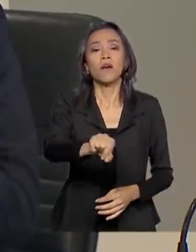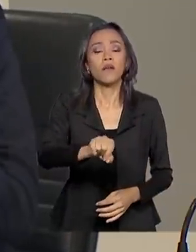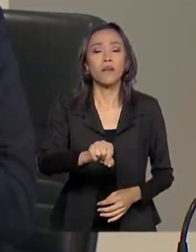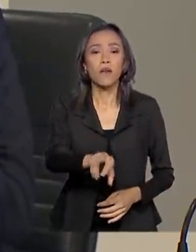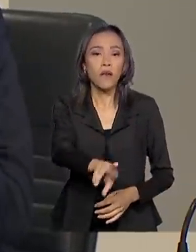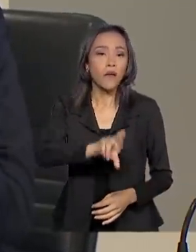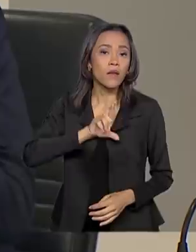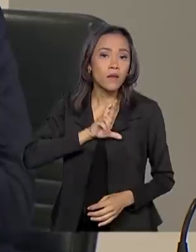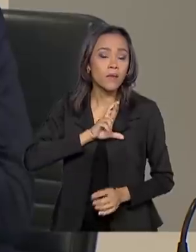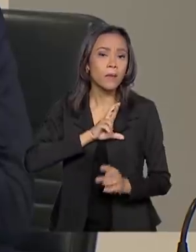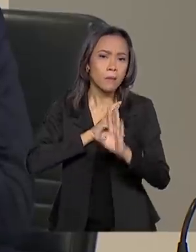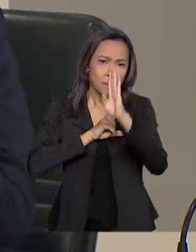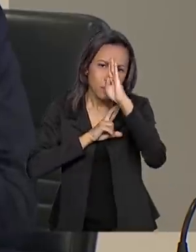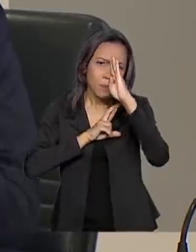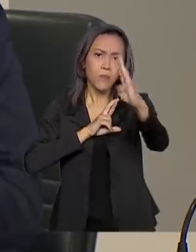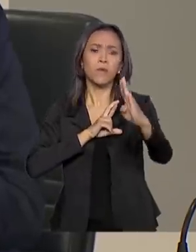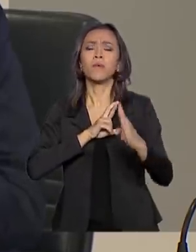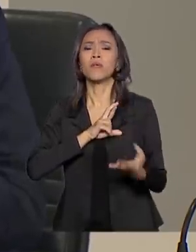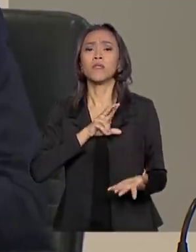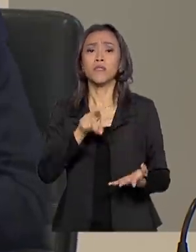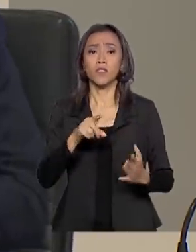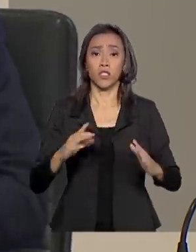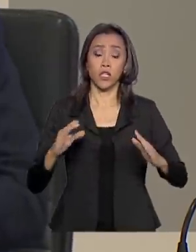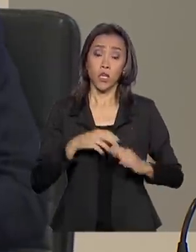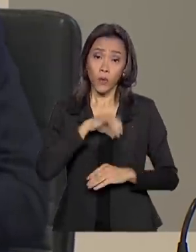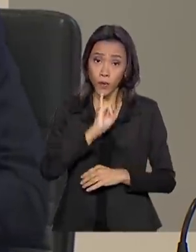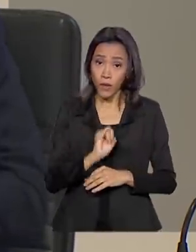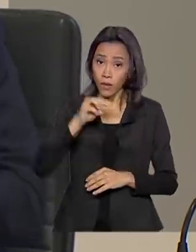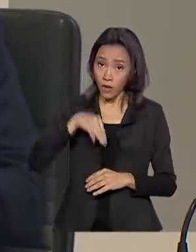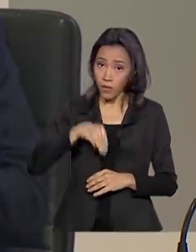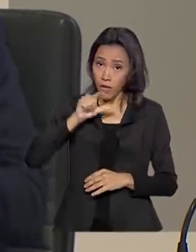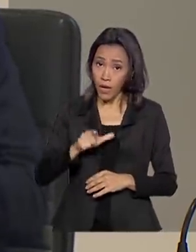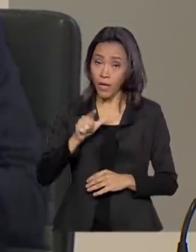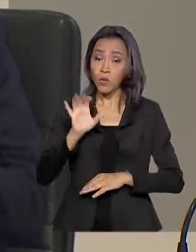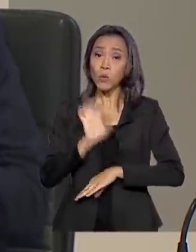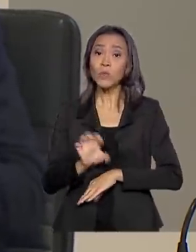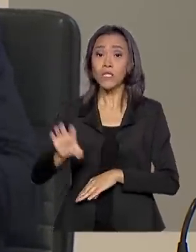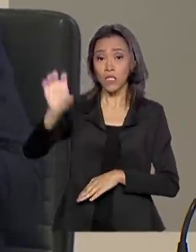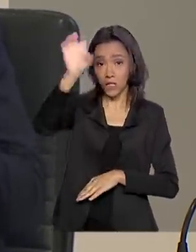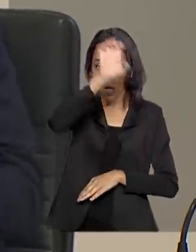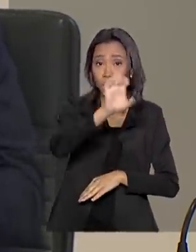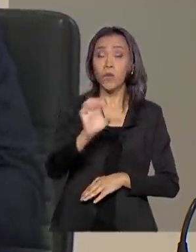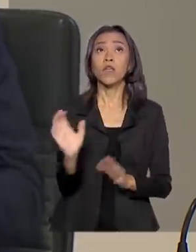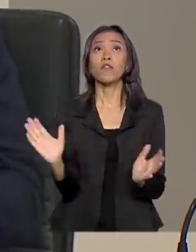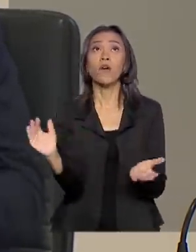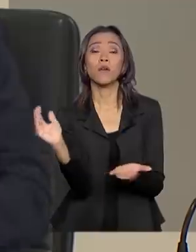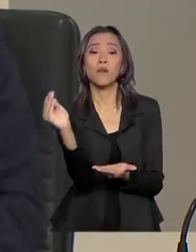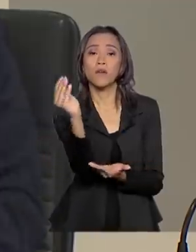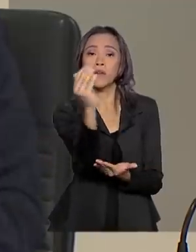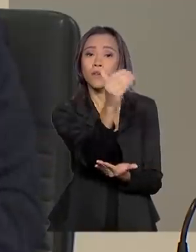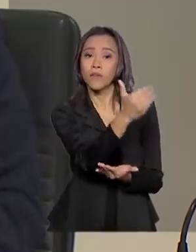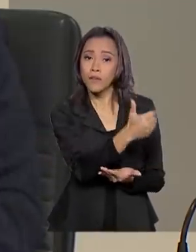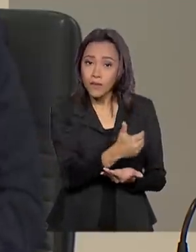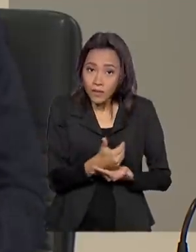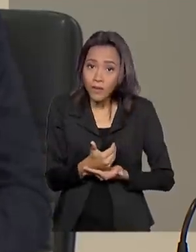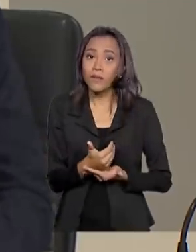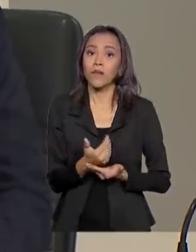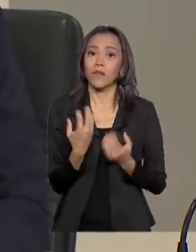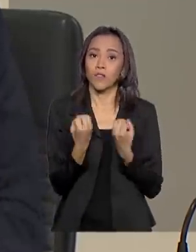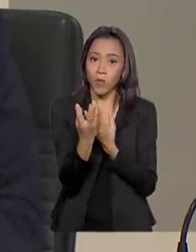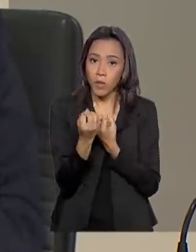os institutos de criminalística estaduais, que vão poder trazer para cá, atuar nessa